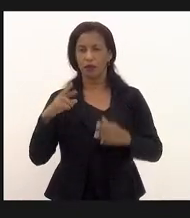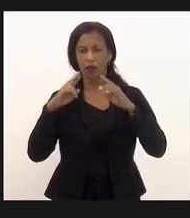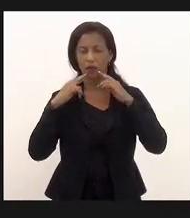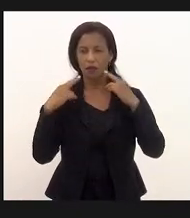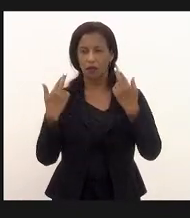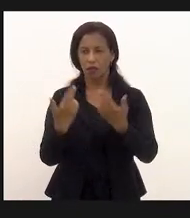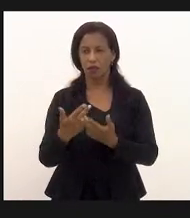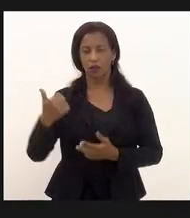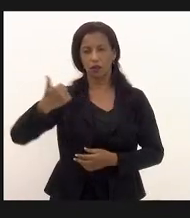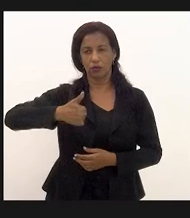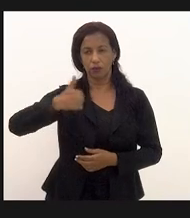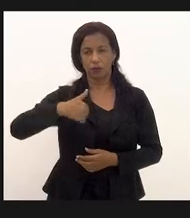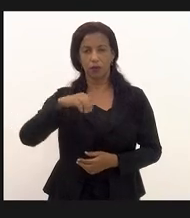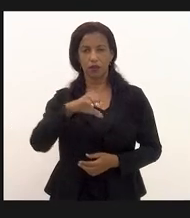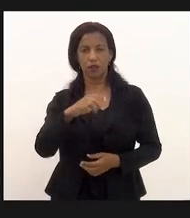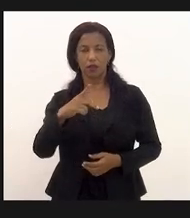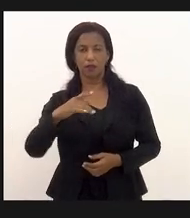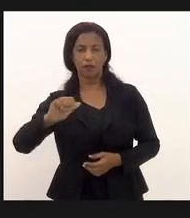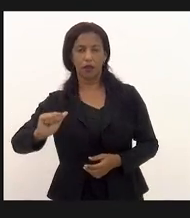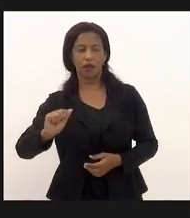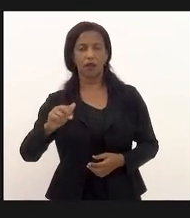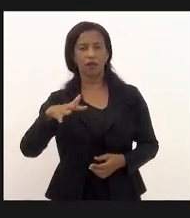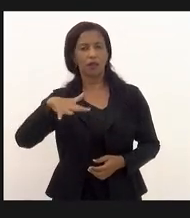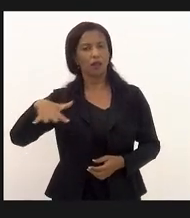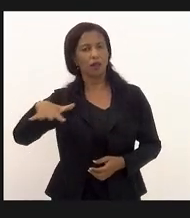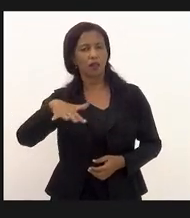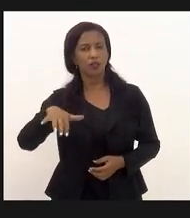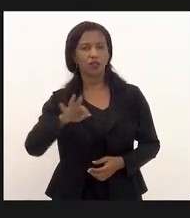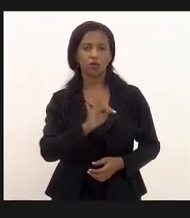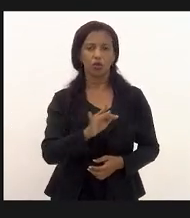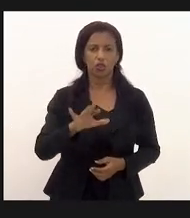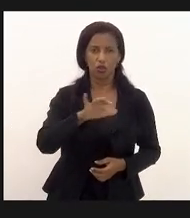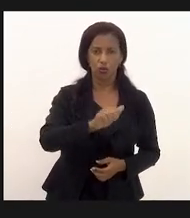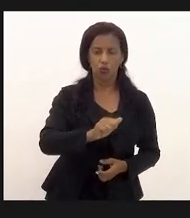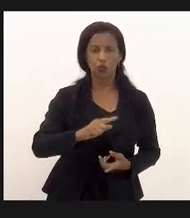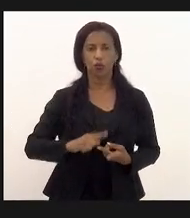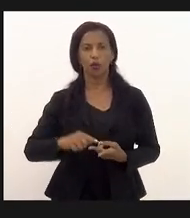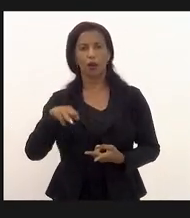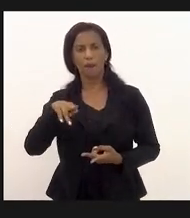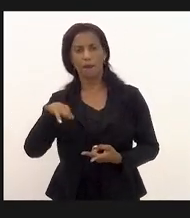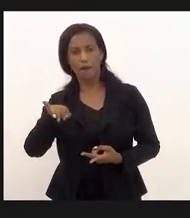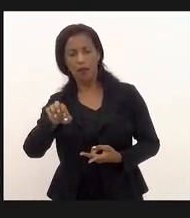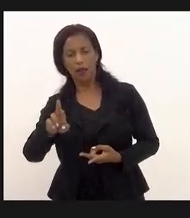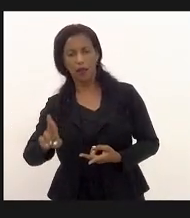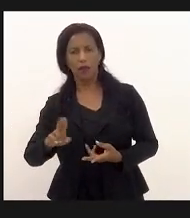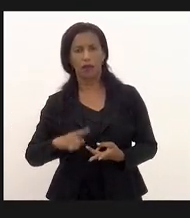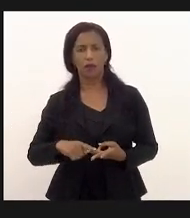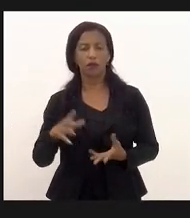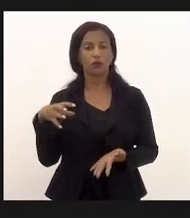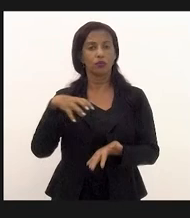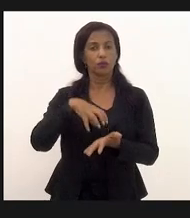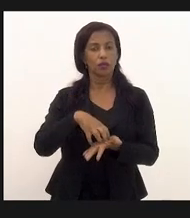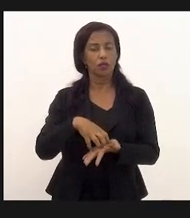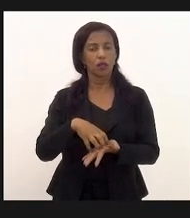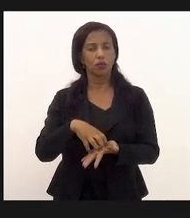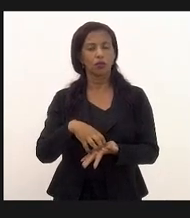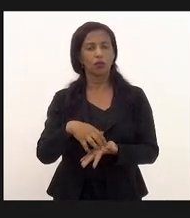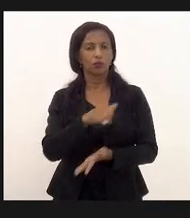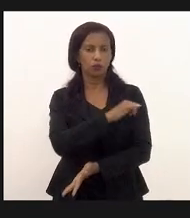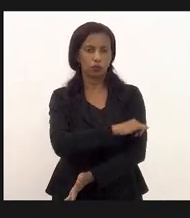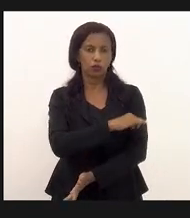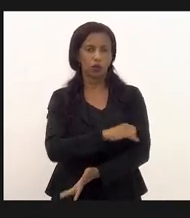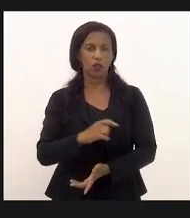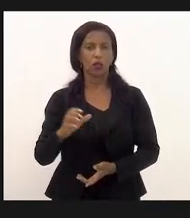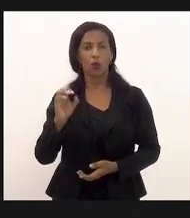do primeiro CPA que é aquela região da Tijuca do Meia do centro do Rio de Janeiro